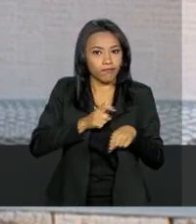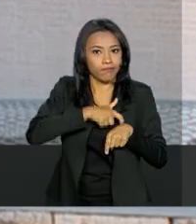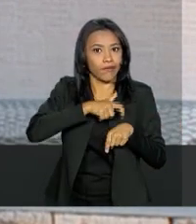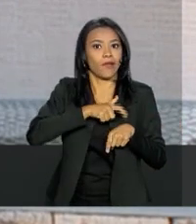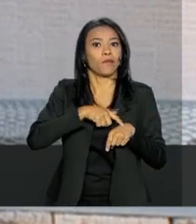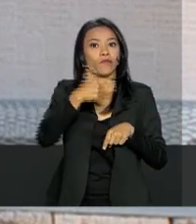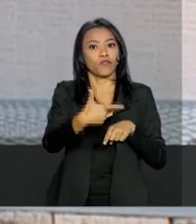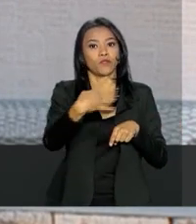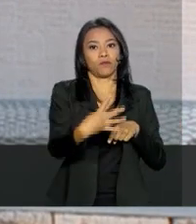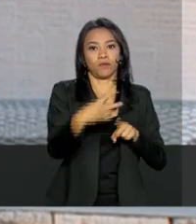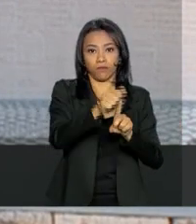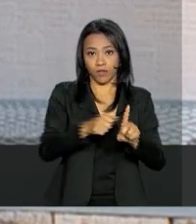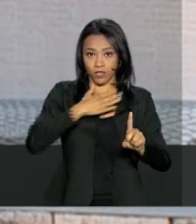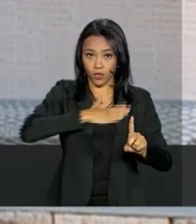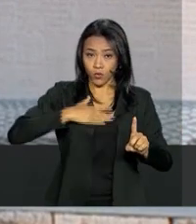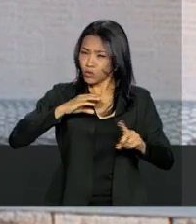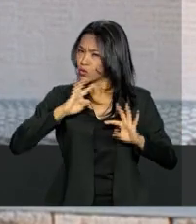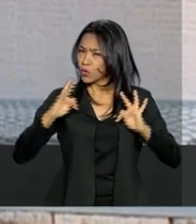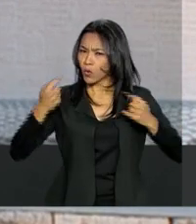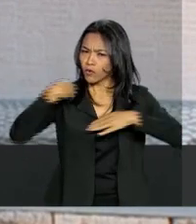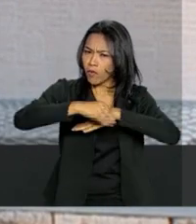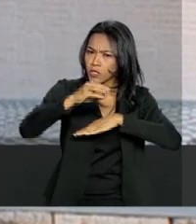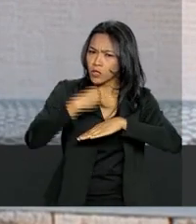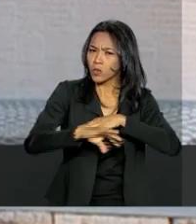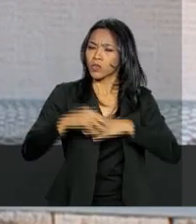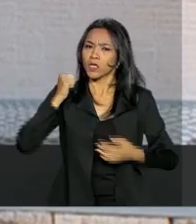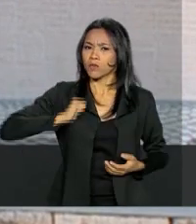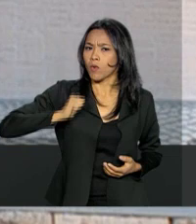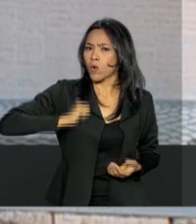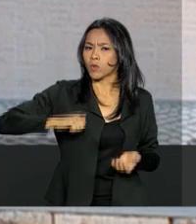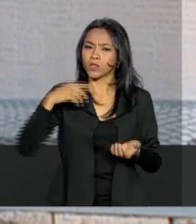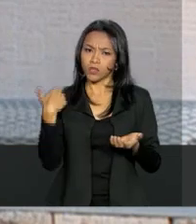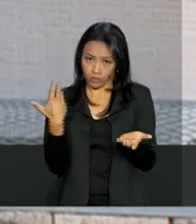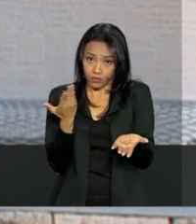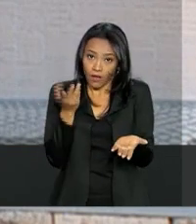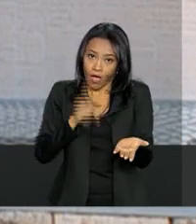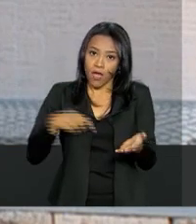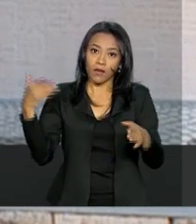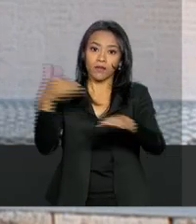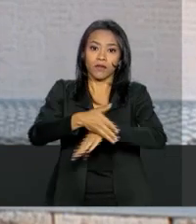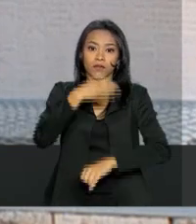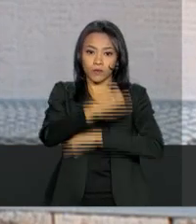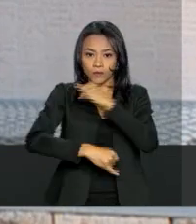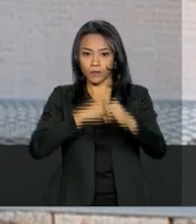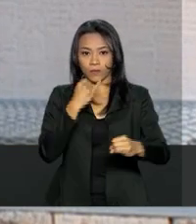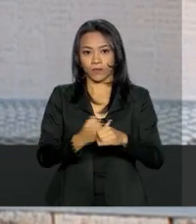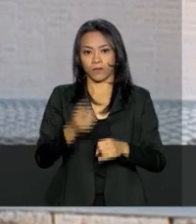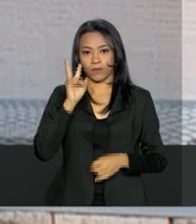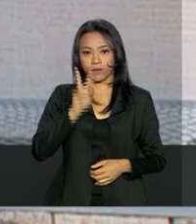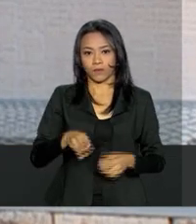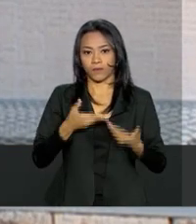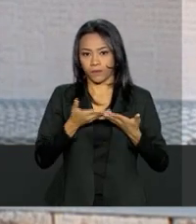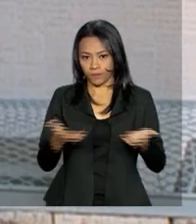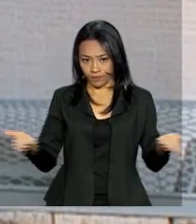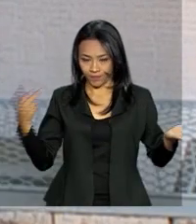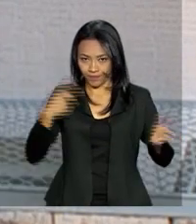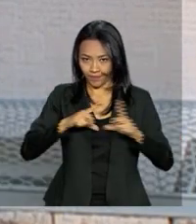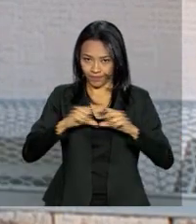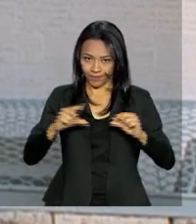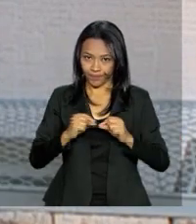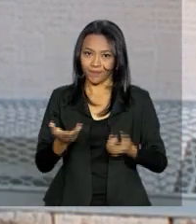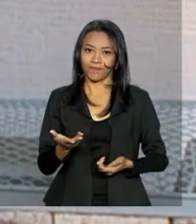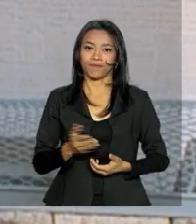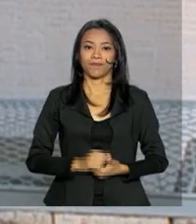24 de agosto. Todas as informações sobre essas bolsas, sobre o ProUni, você encontra no site do Ministério da Educação. De Brasília,